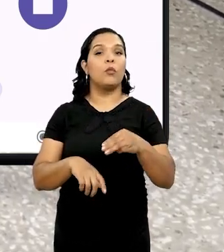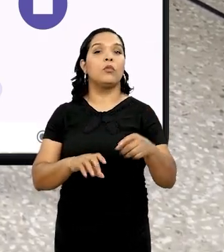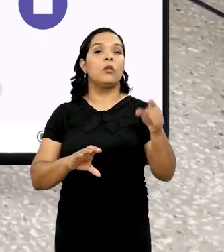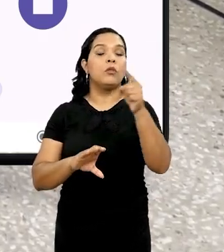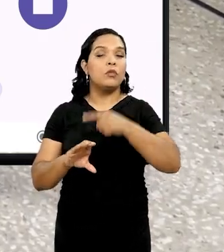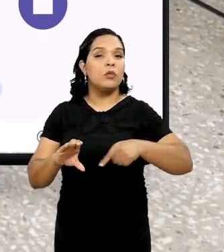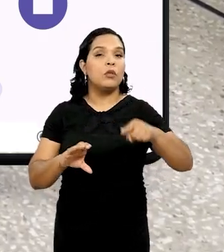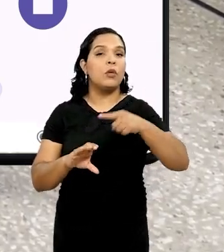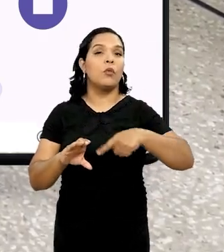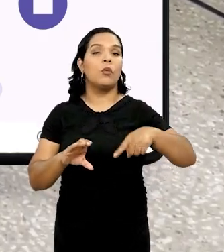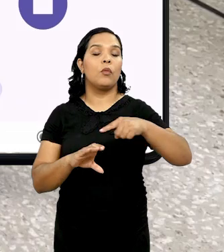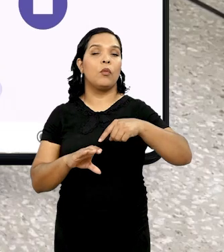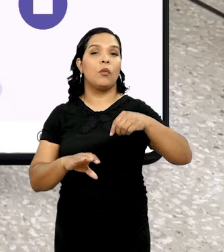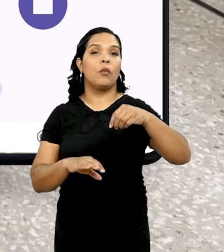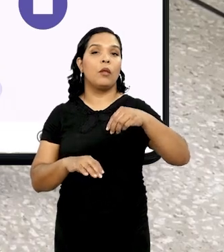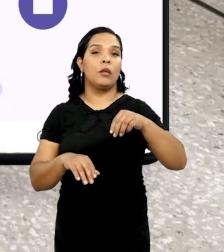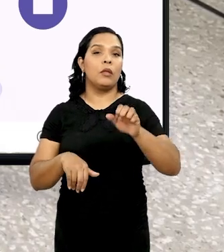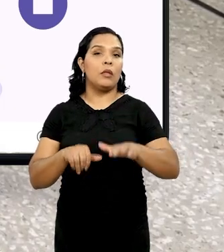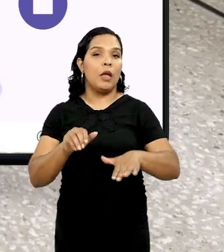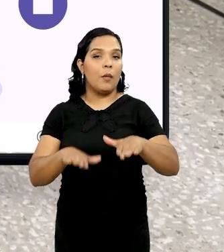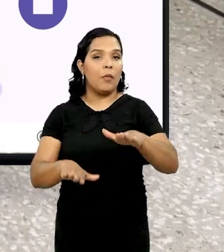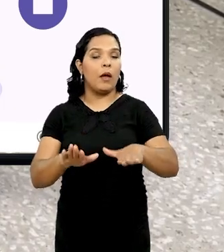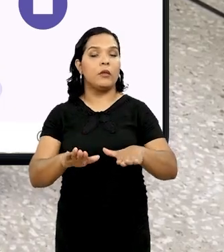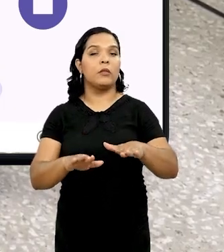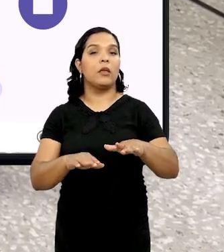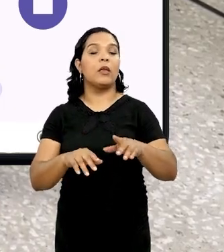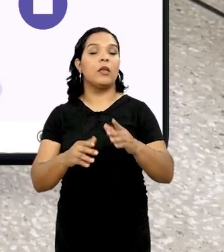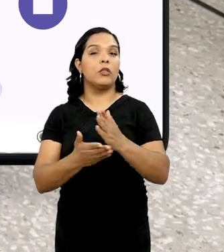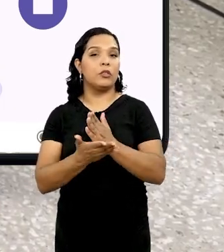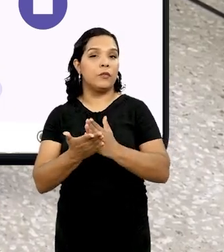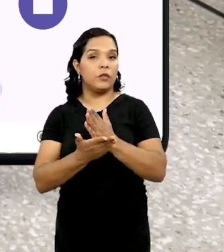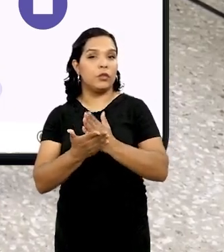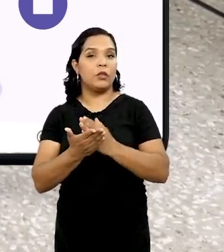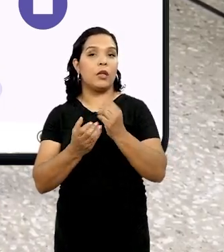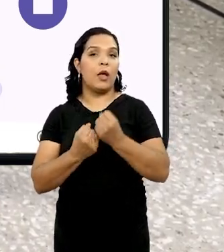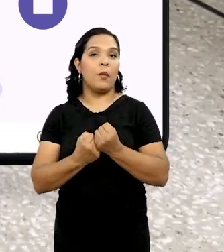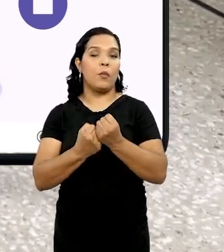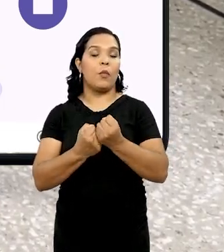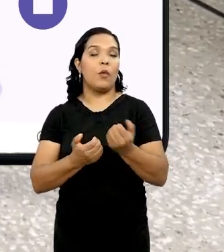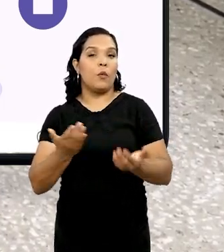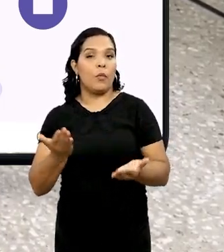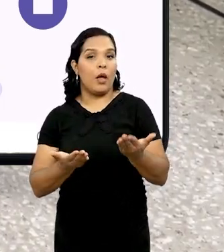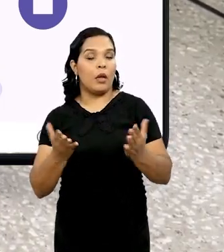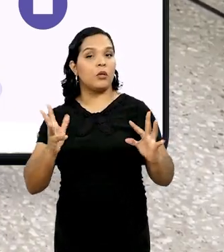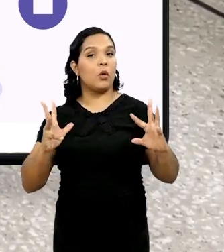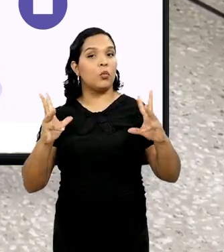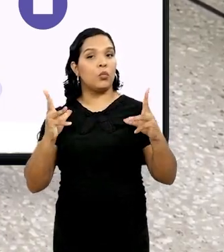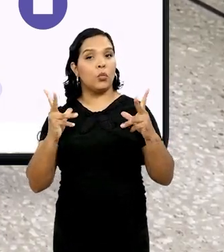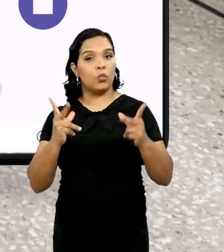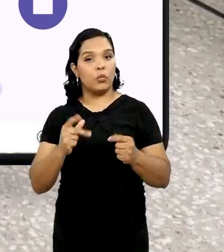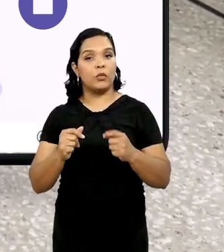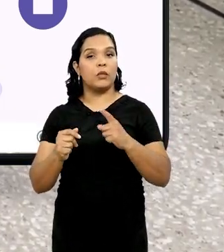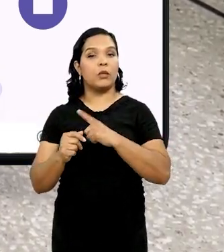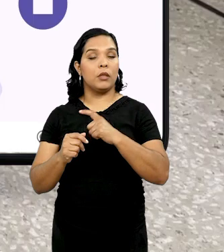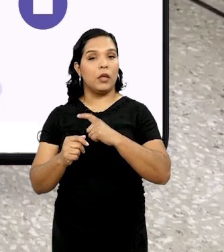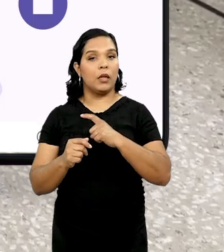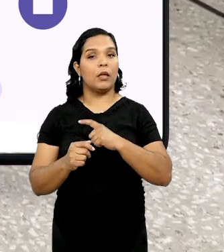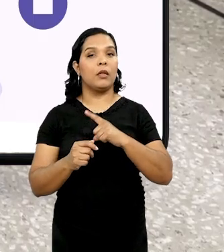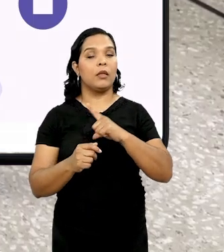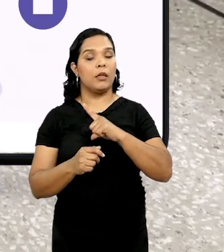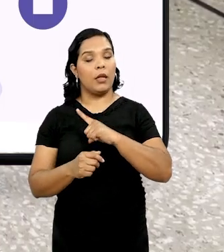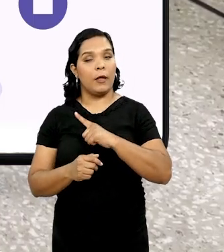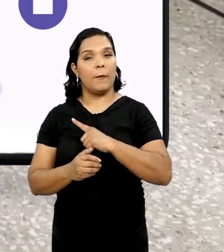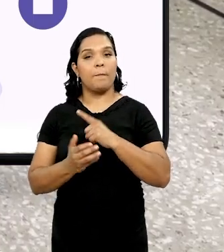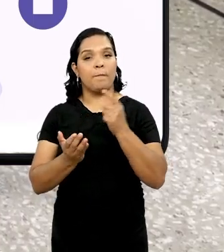o ciclo da marcha, que é dividido em fase de apoio e fase de balança. Então, todas essas análises são feitas no dispositivo,